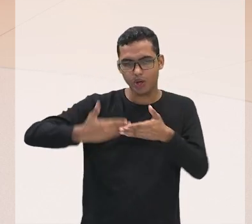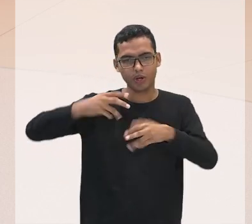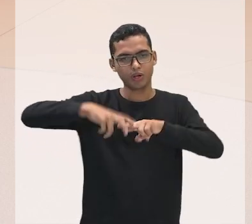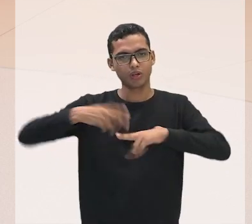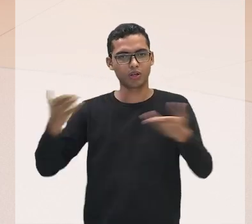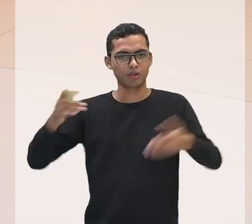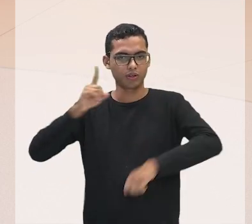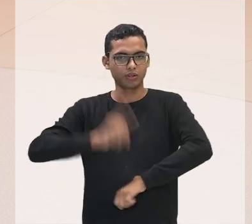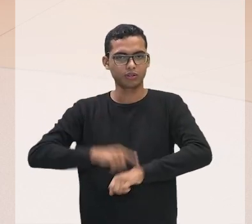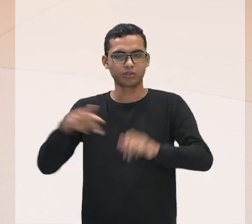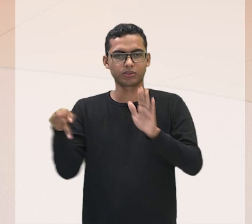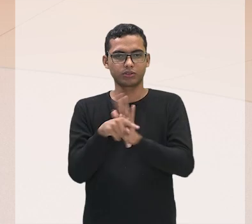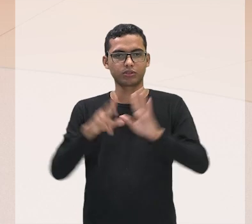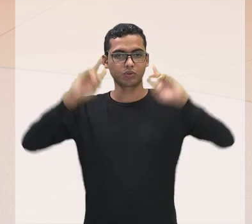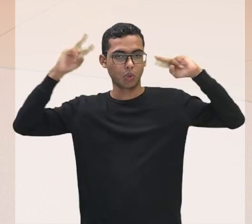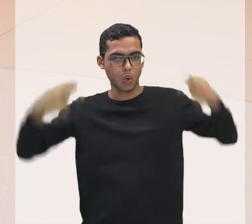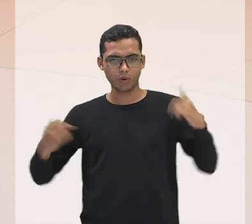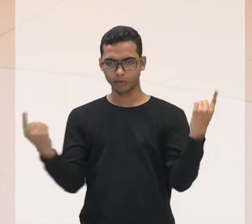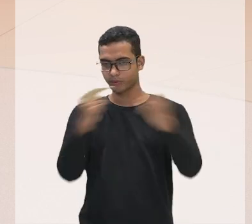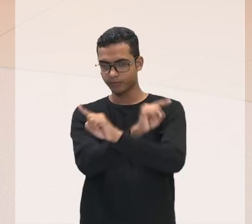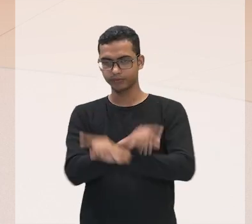momento do humanasverso. Vamos lá.